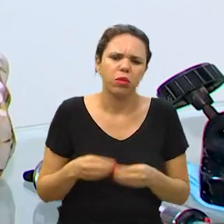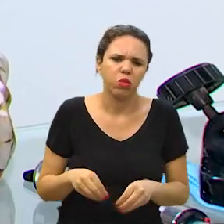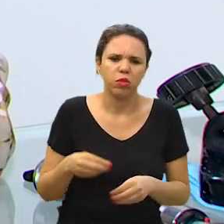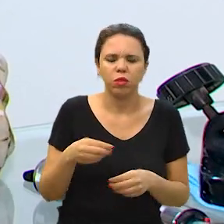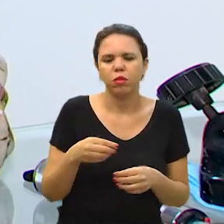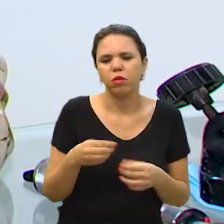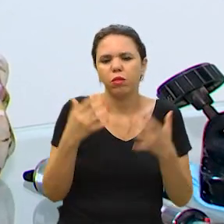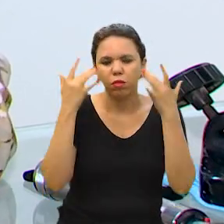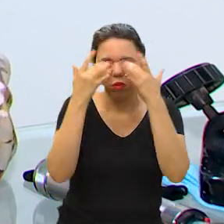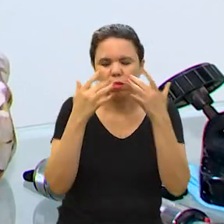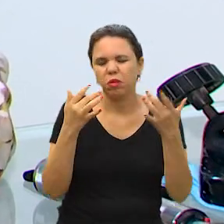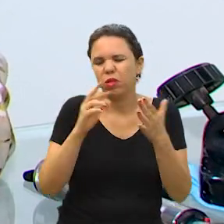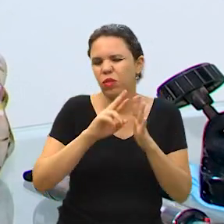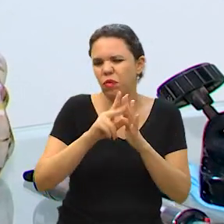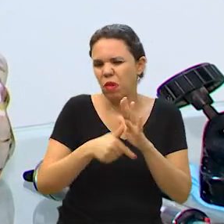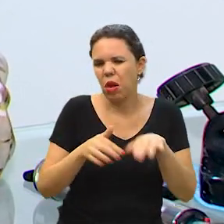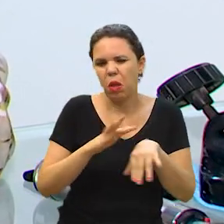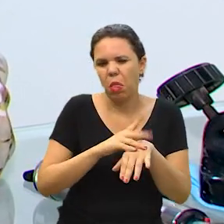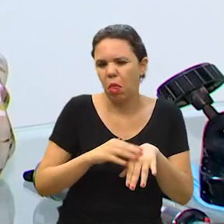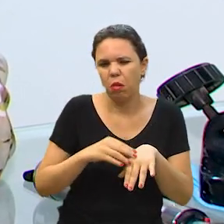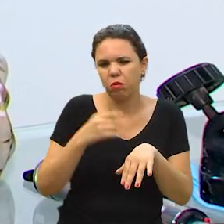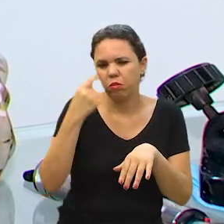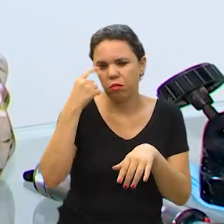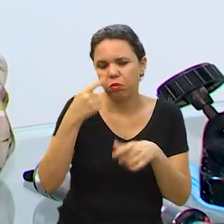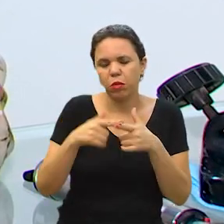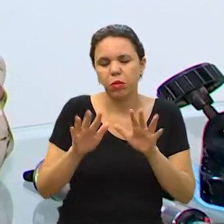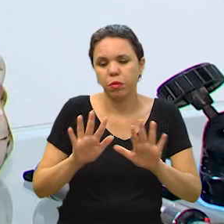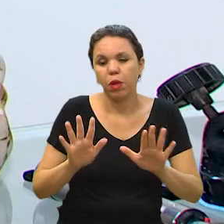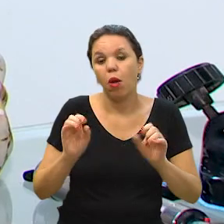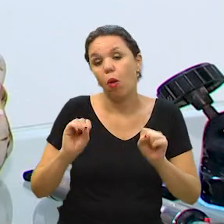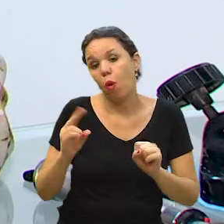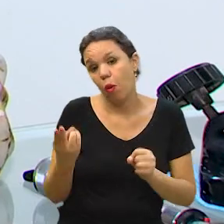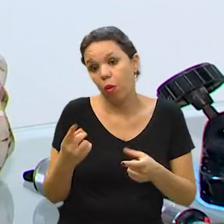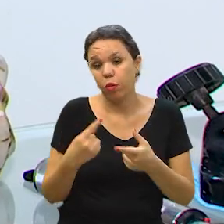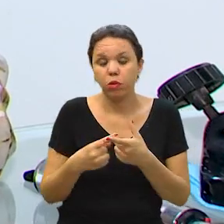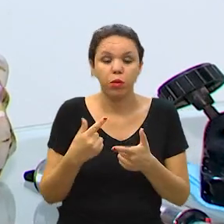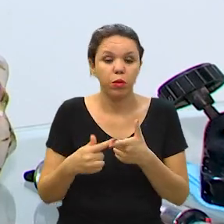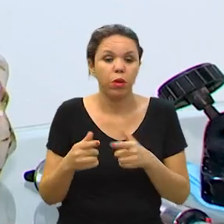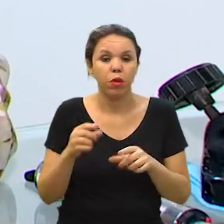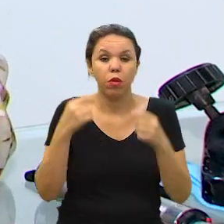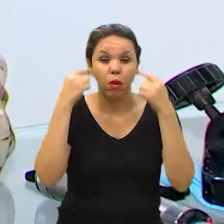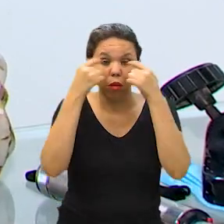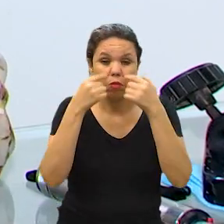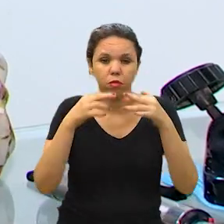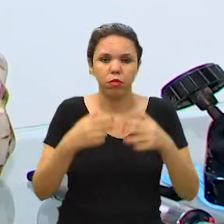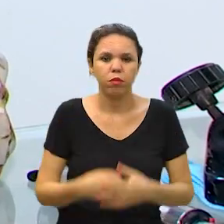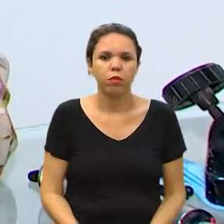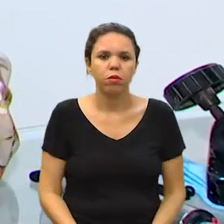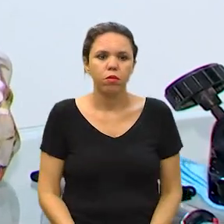distúrbio, ele pode ser uma hipermetopia, uma miopia, um astigmatismo, mas também pode ser uma disfunção óculomotora.